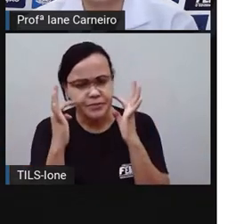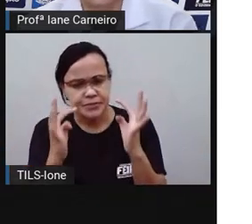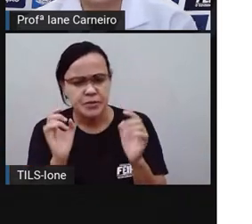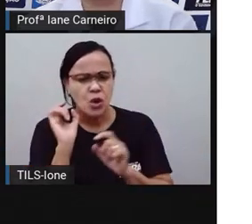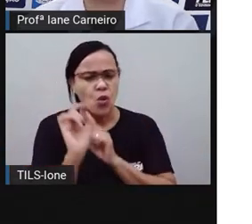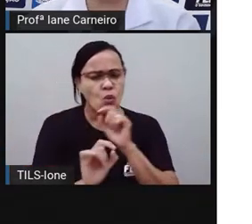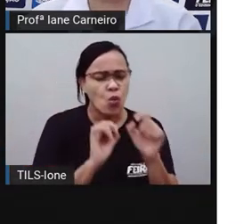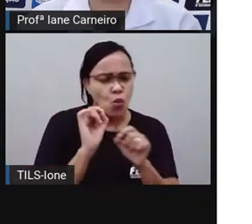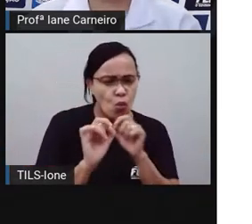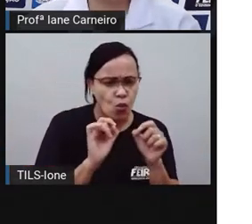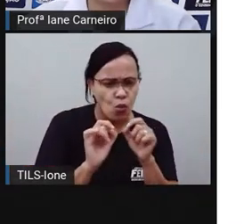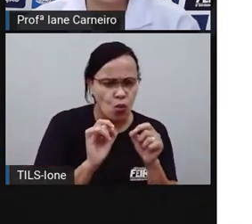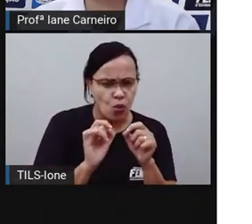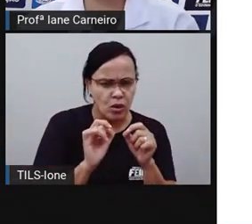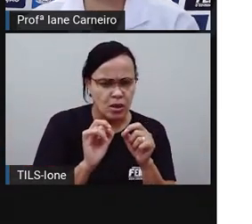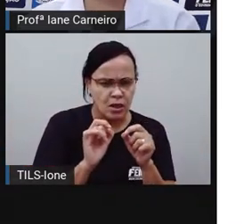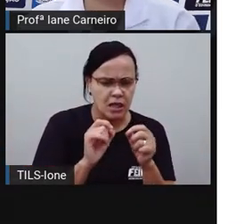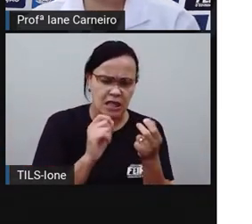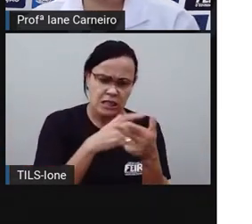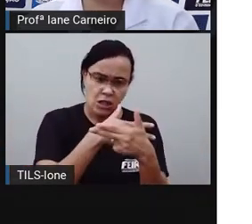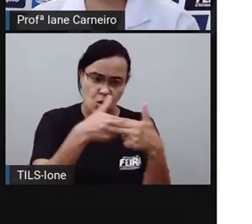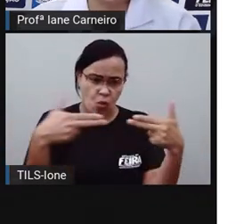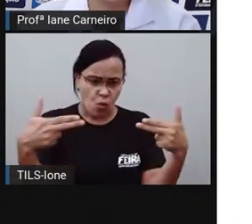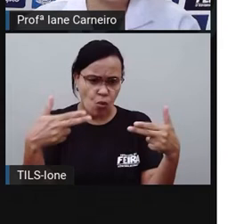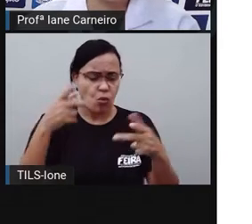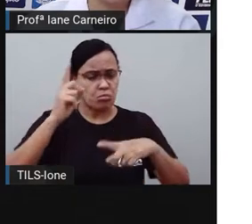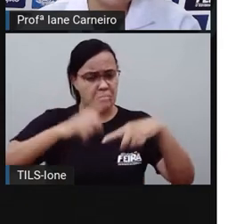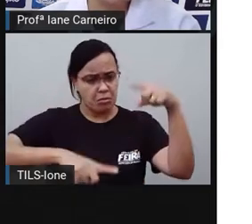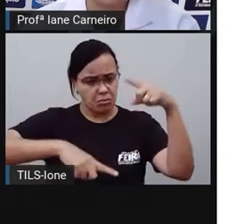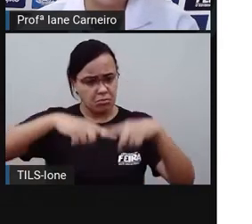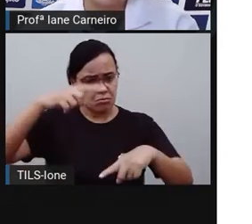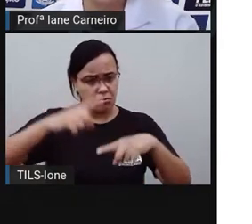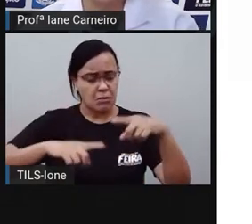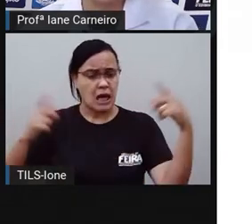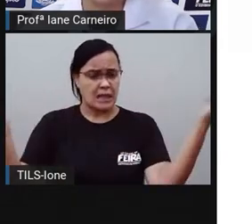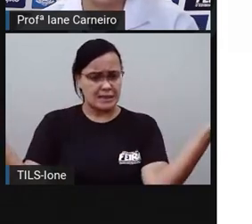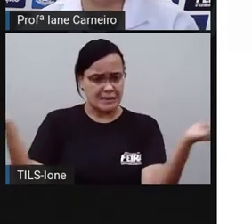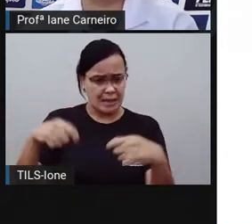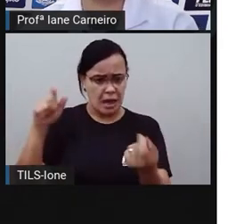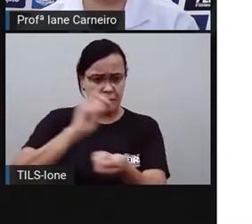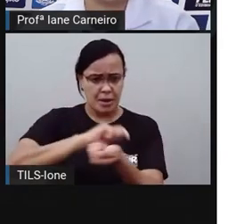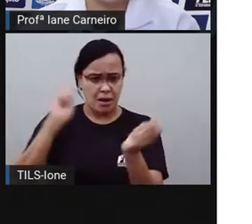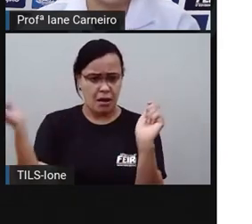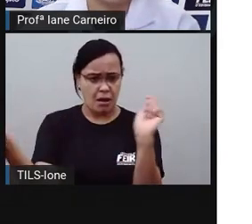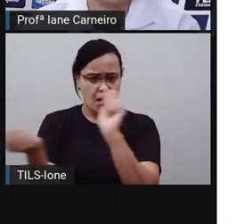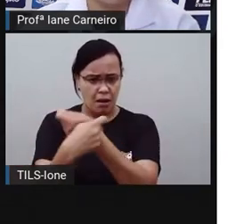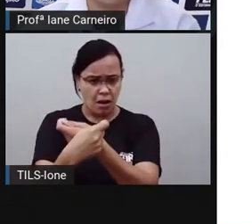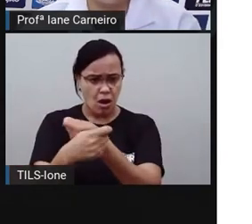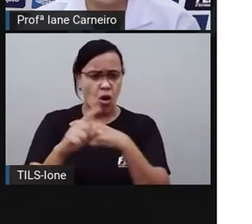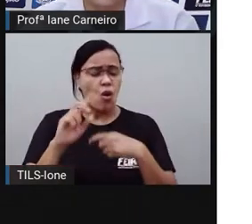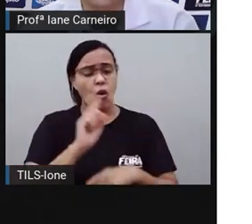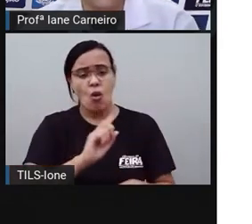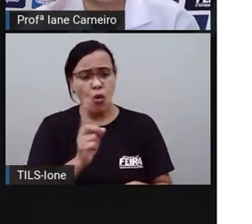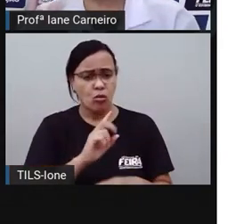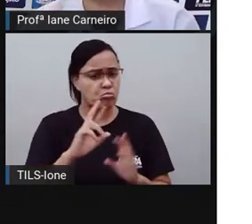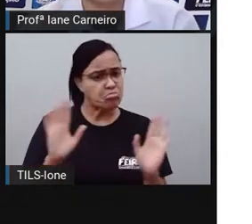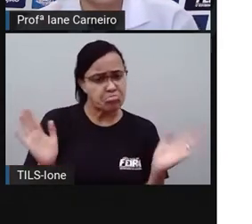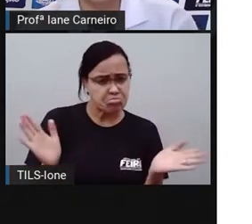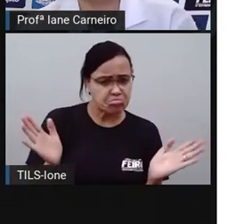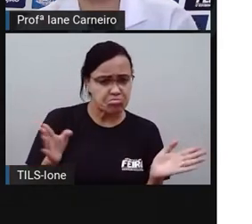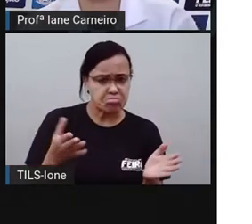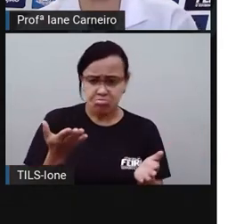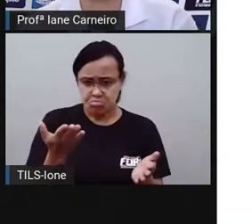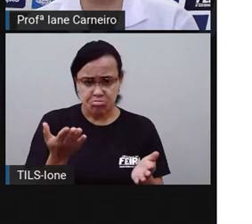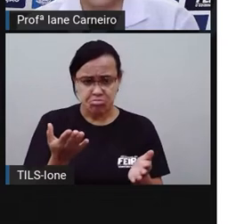adaptado, modificado e seguir passo a passo o modo de fazer, tá bom? Pra que tudo